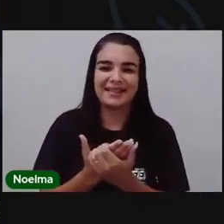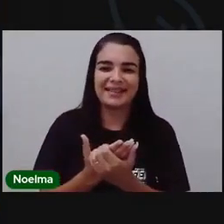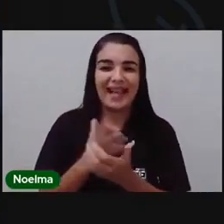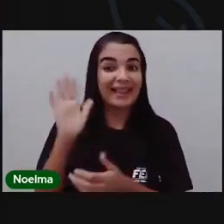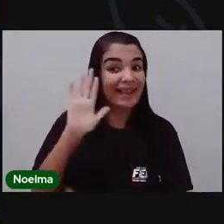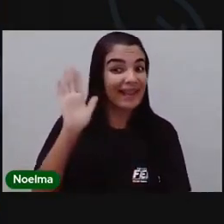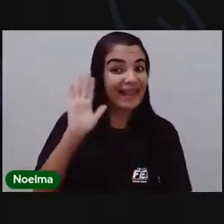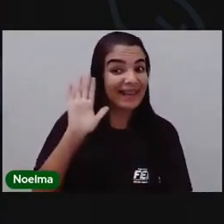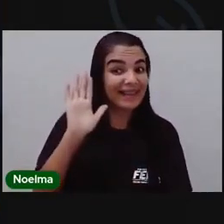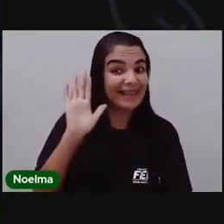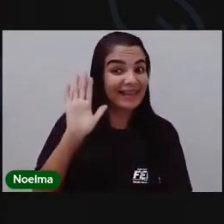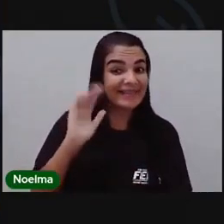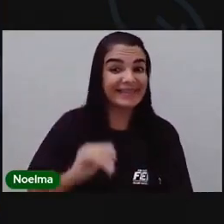Até lá! Tchau! Tchau! Tchau! Tchau!